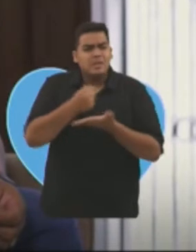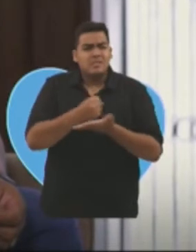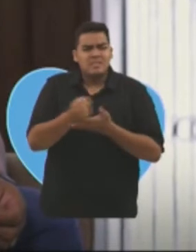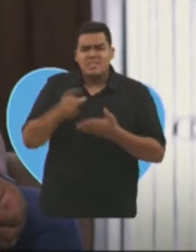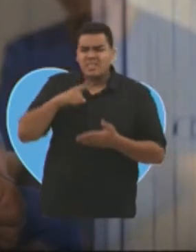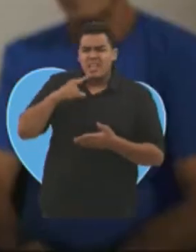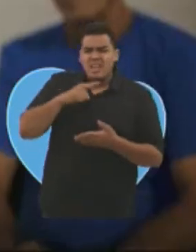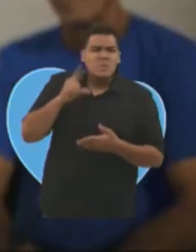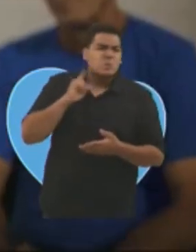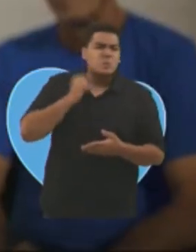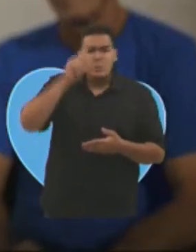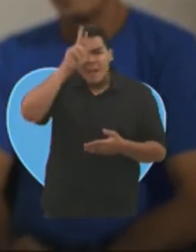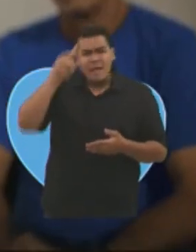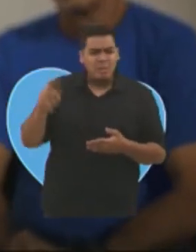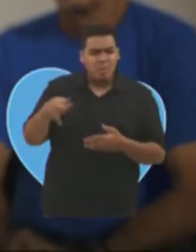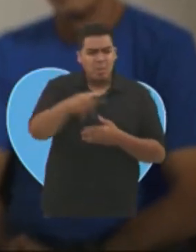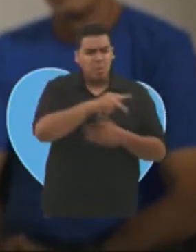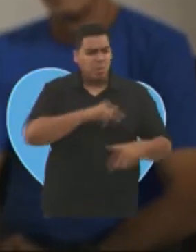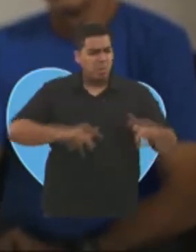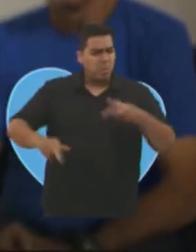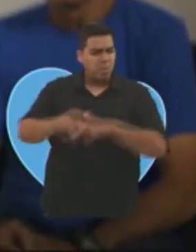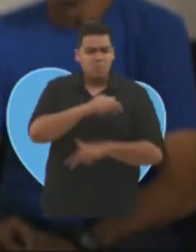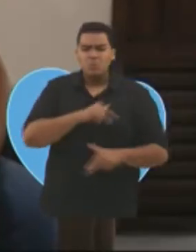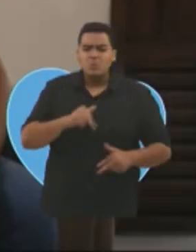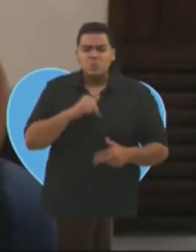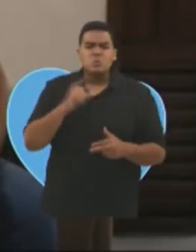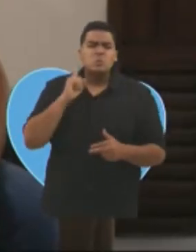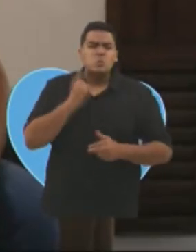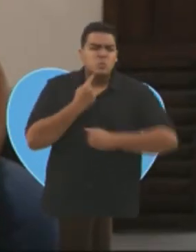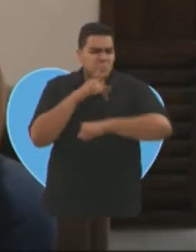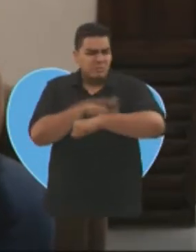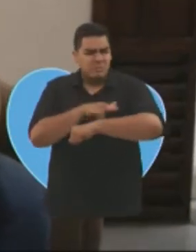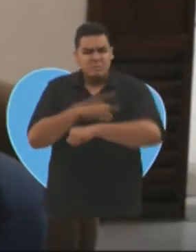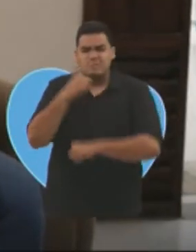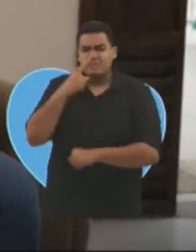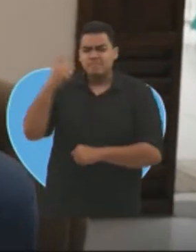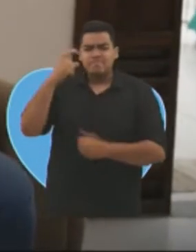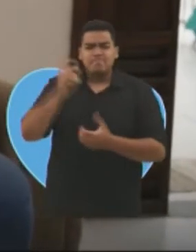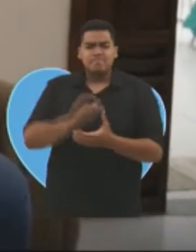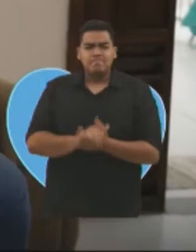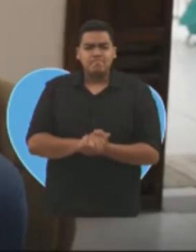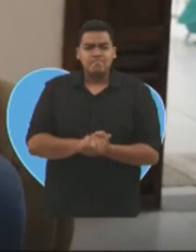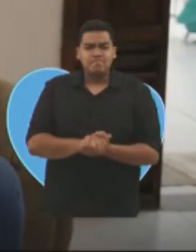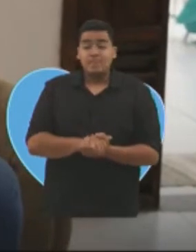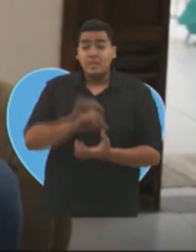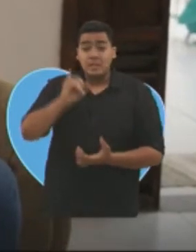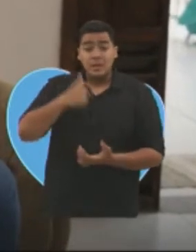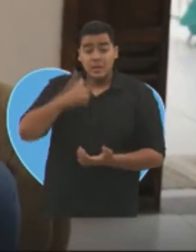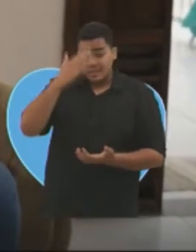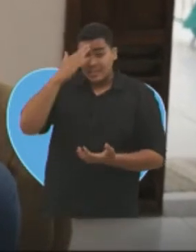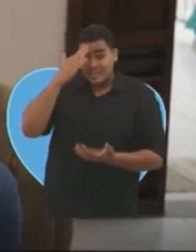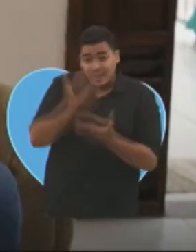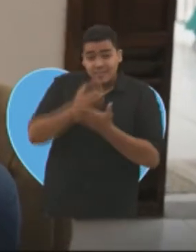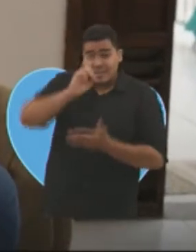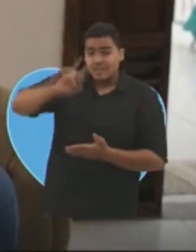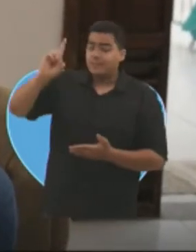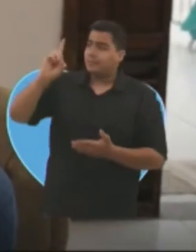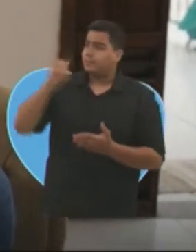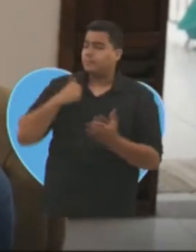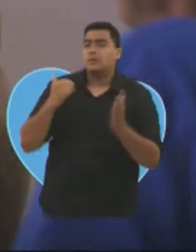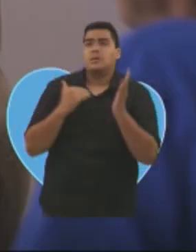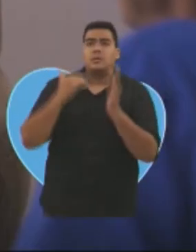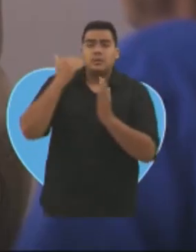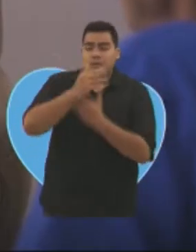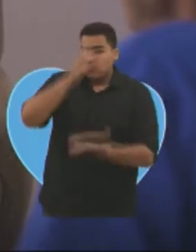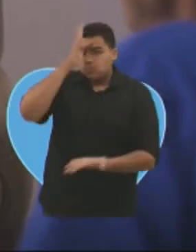barata, o banheiro era muito sujo. E se eu acreditava em Deus já, eu passei a acreditar muito mais, Cícero. Porque